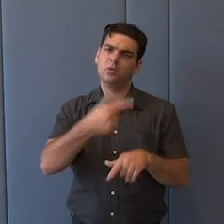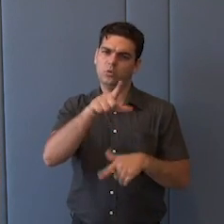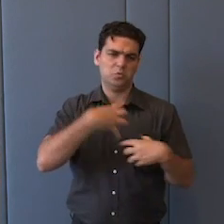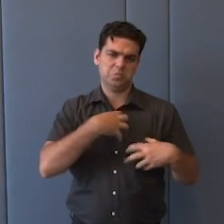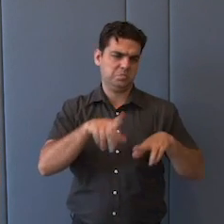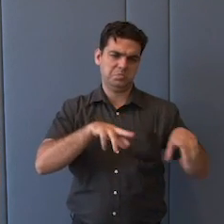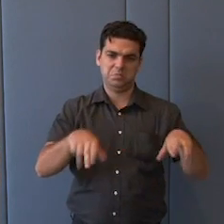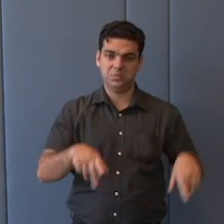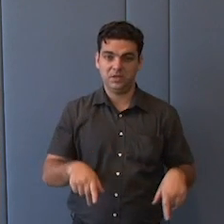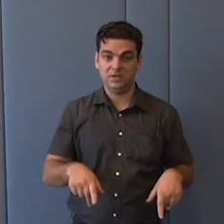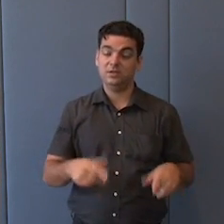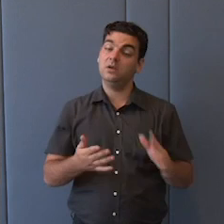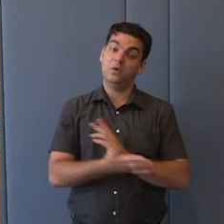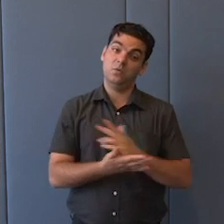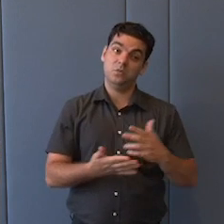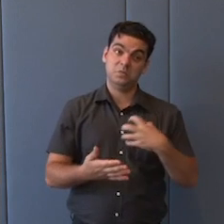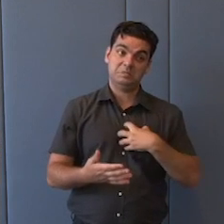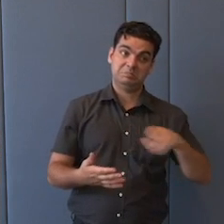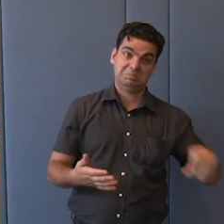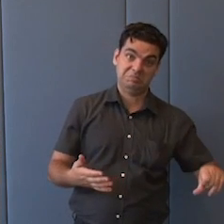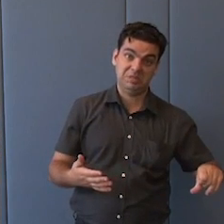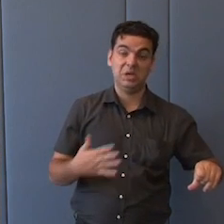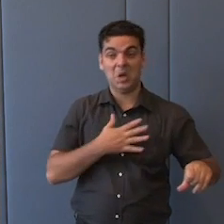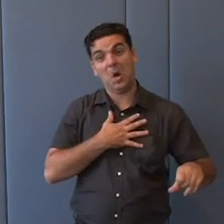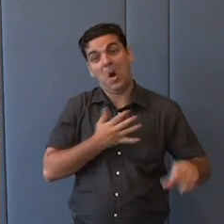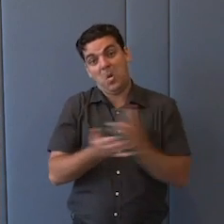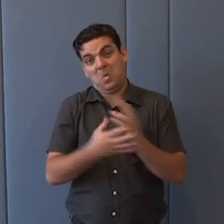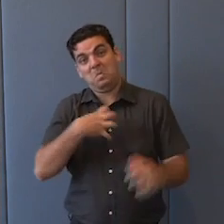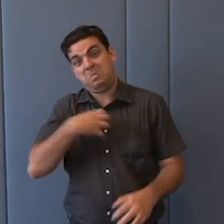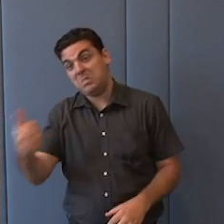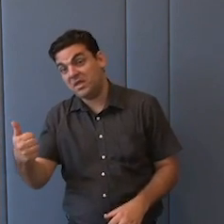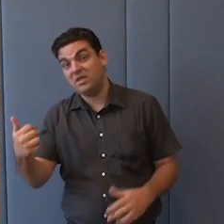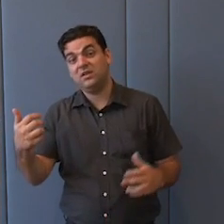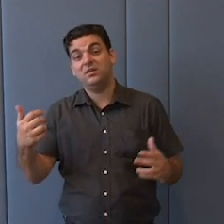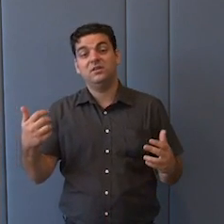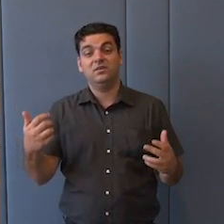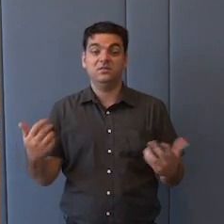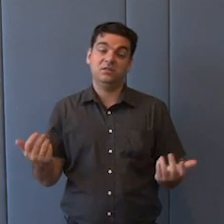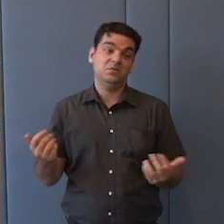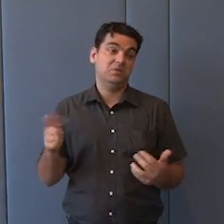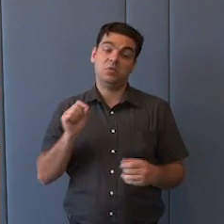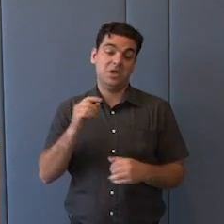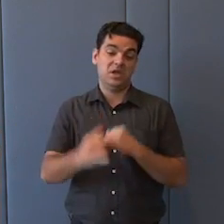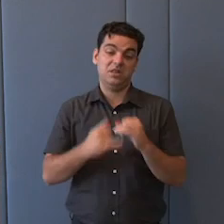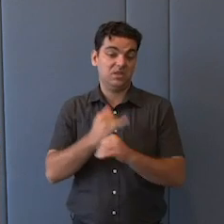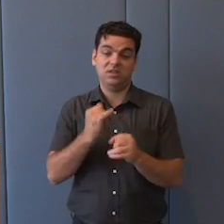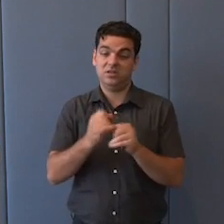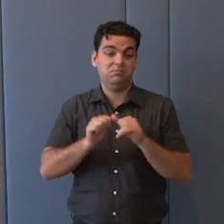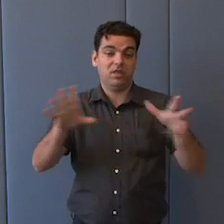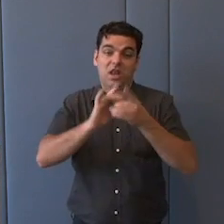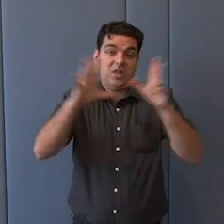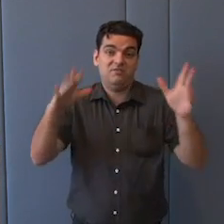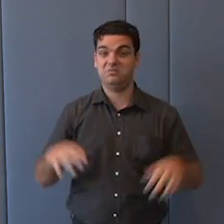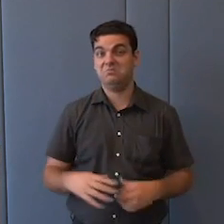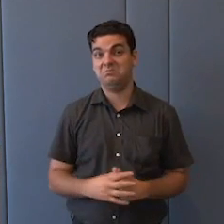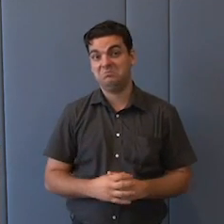existem sentimentos negativos expressos na internet, que é algo que muita gente quer hoje, usar isso como desculpa para cercear tudo isso. Então, todo o universo, todo